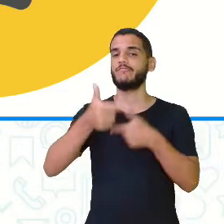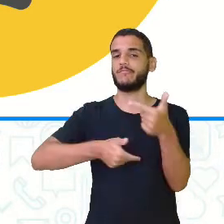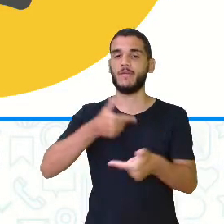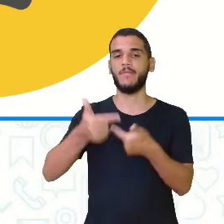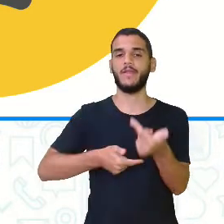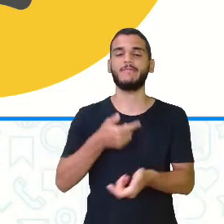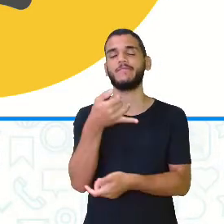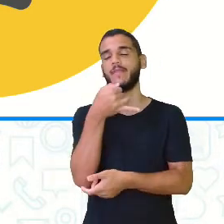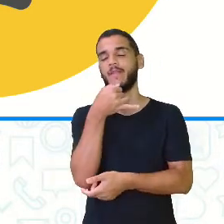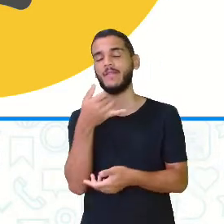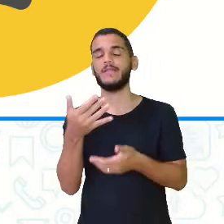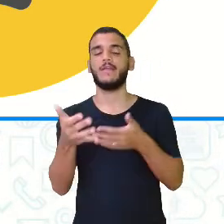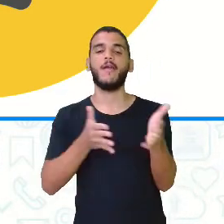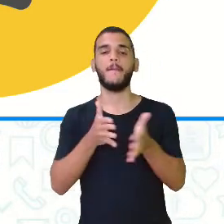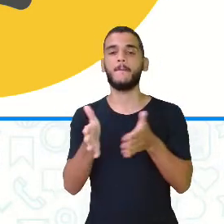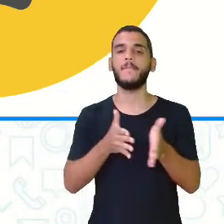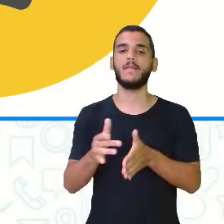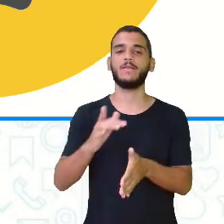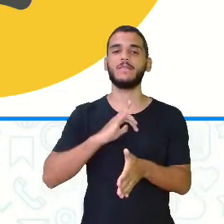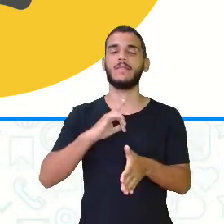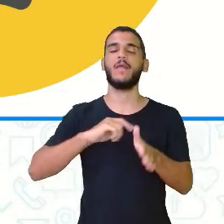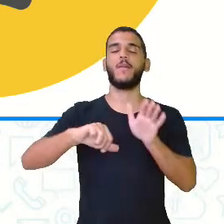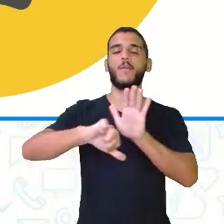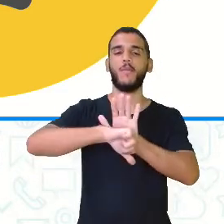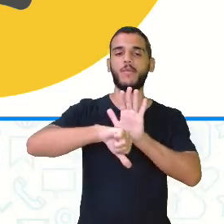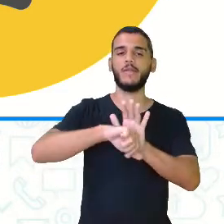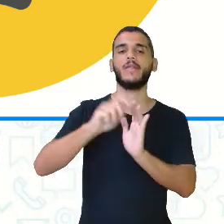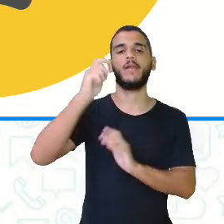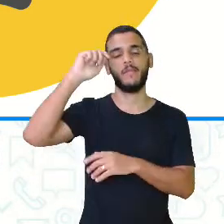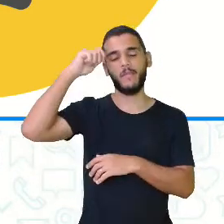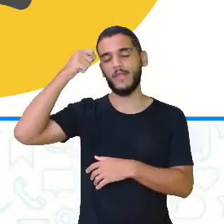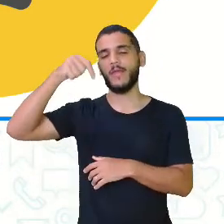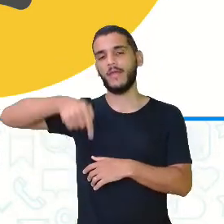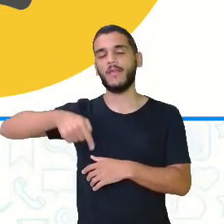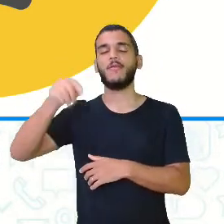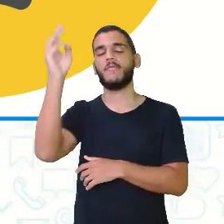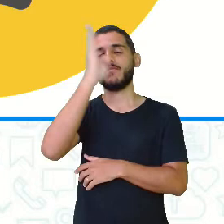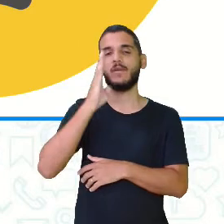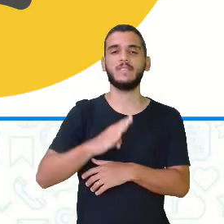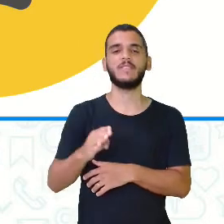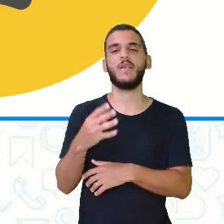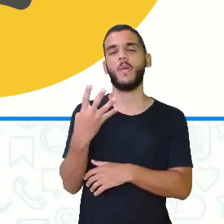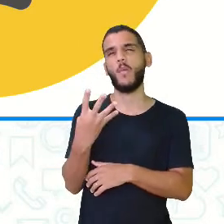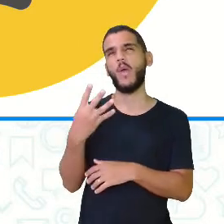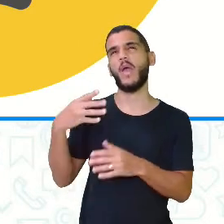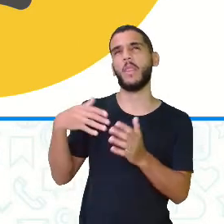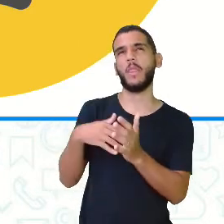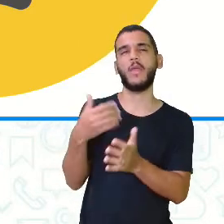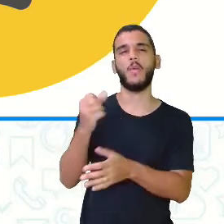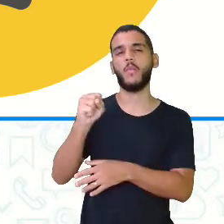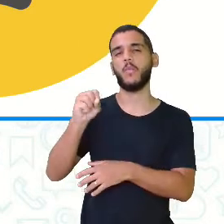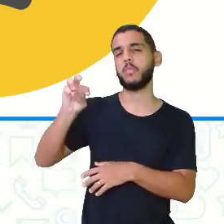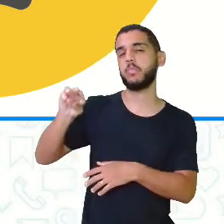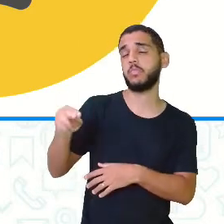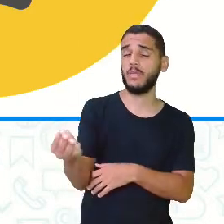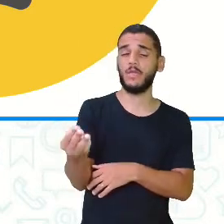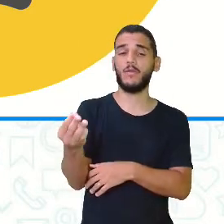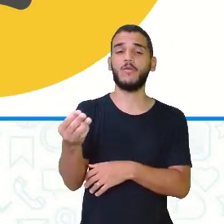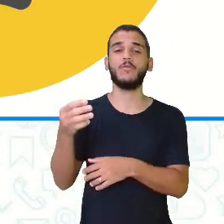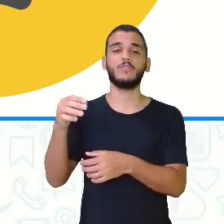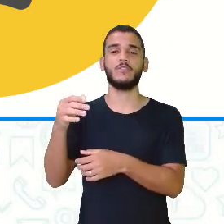Infelizmente, no período do tráfico negreiro, foram trazidos ao Brasil entre 4 e 8 milhões de africanos em condição de